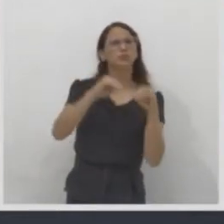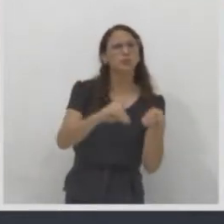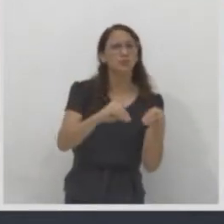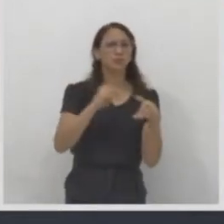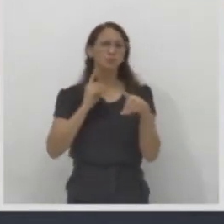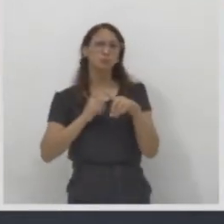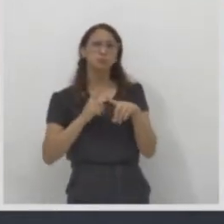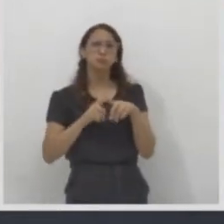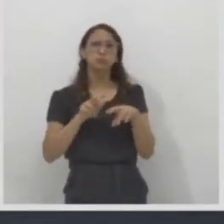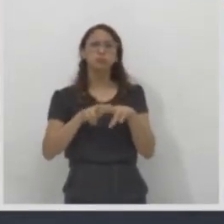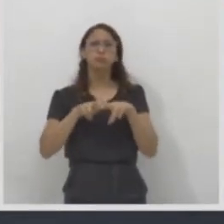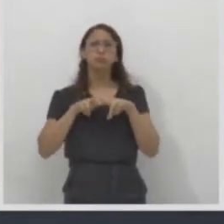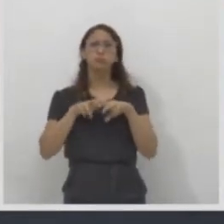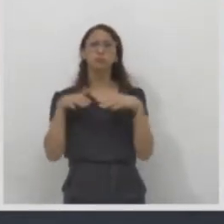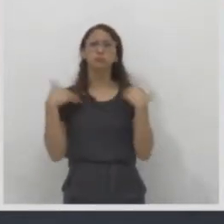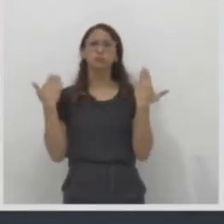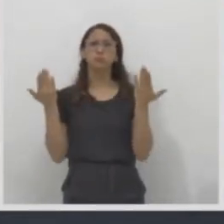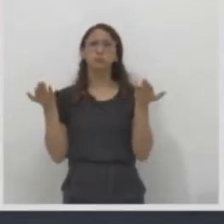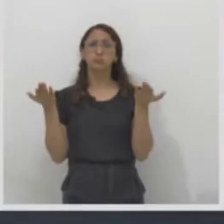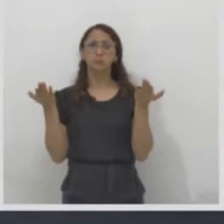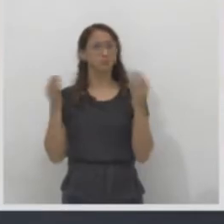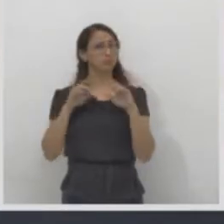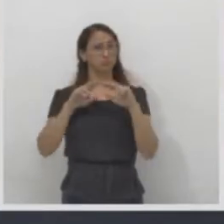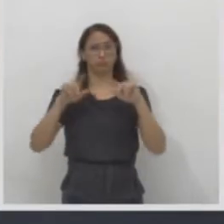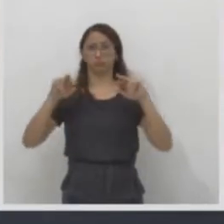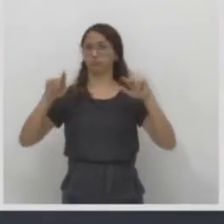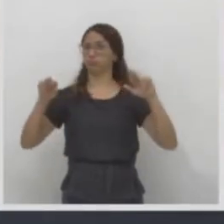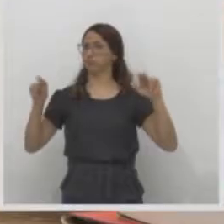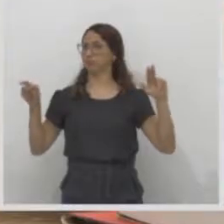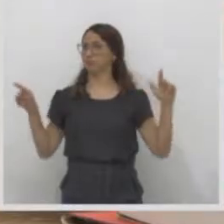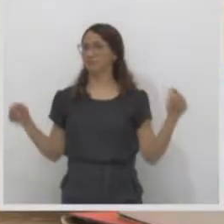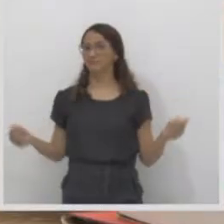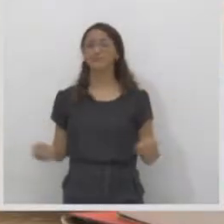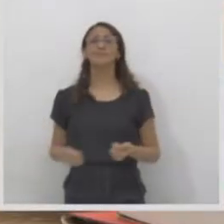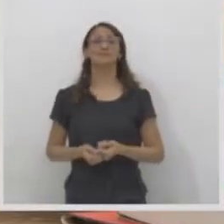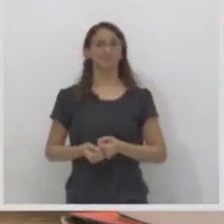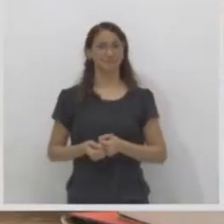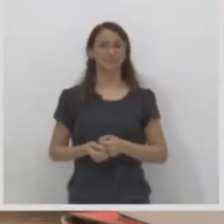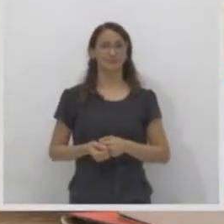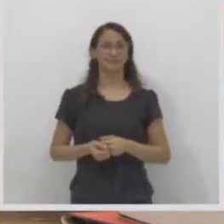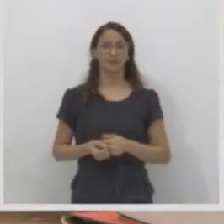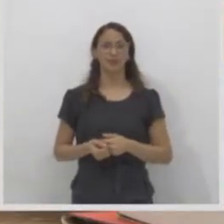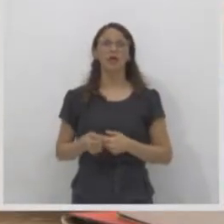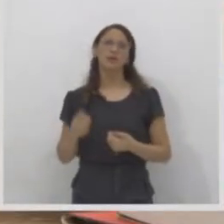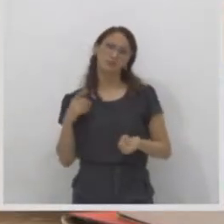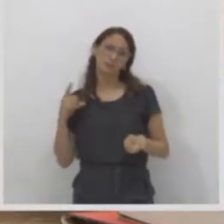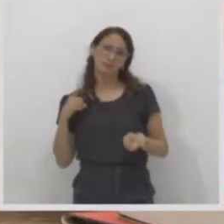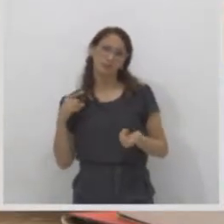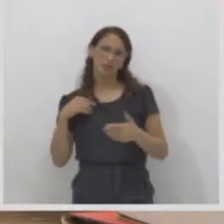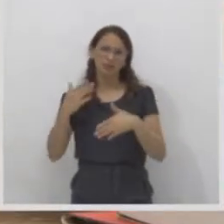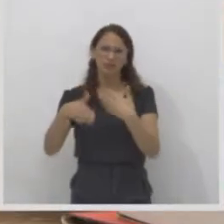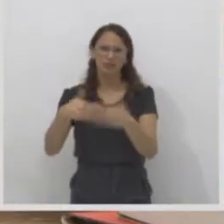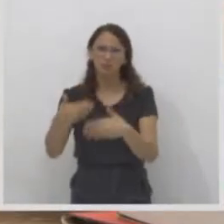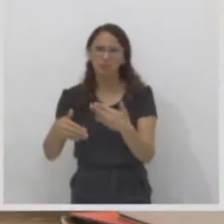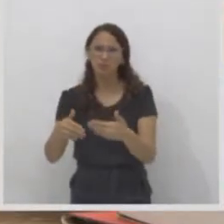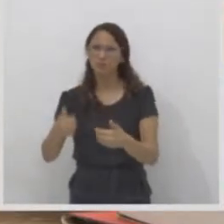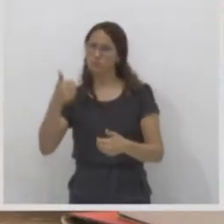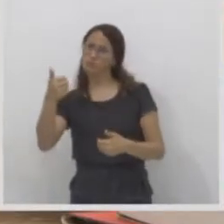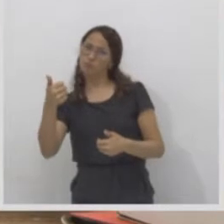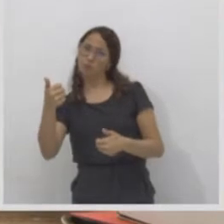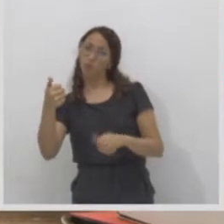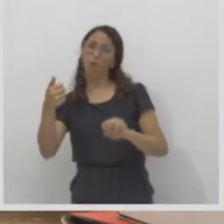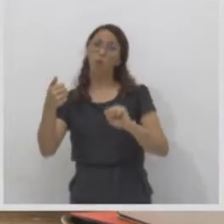São várias questões. E tem consequências positivas ou negativas. Não